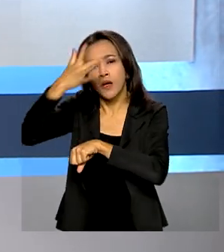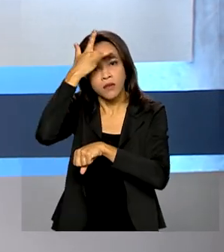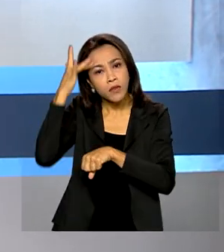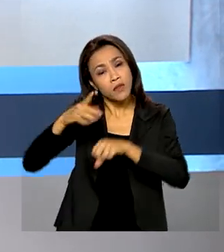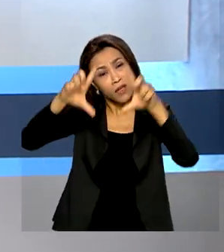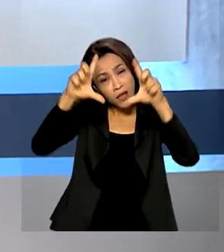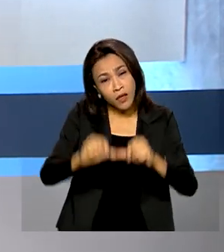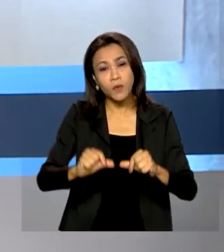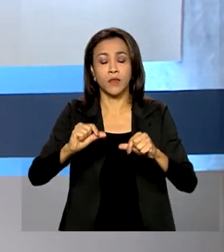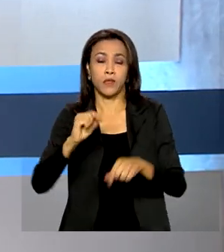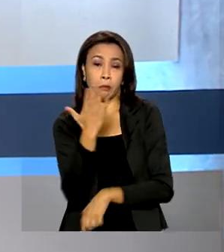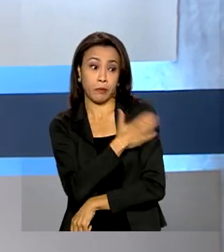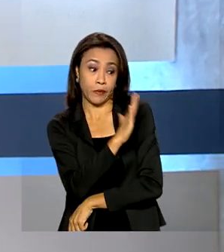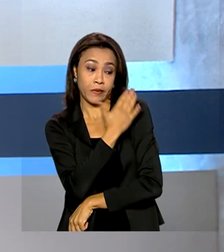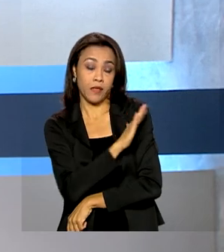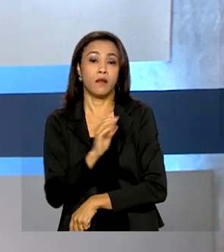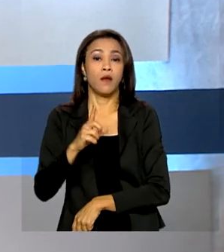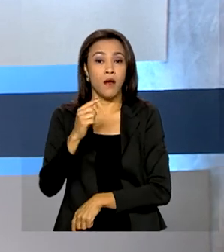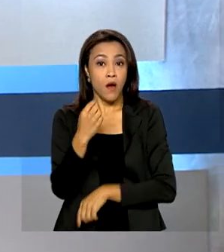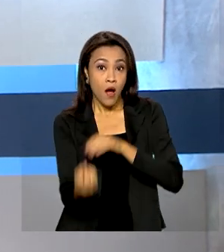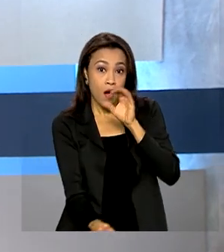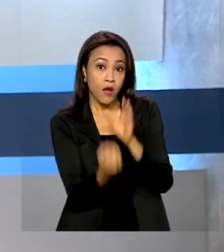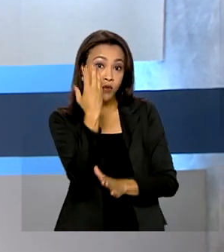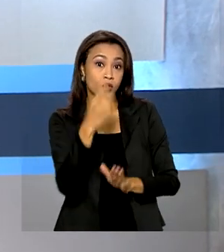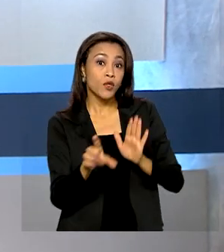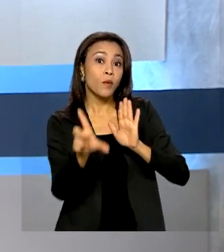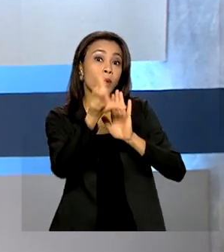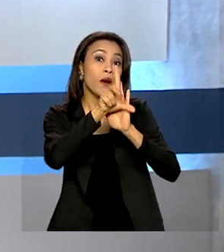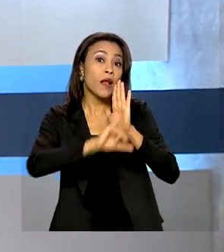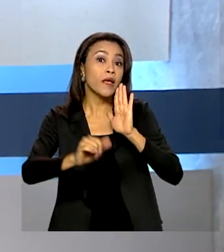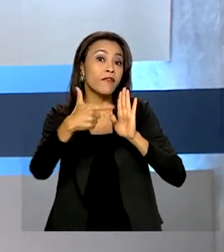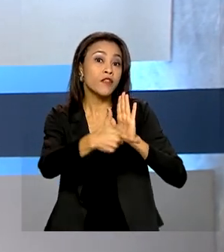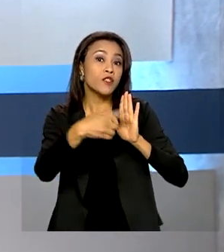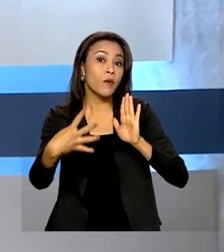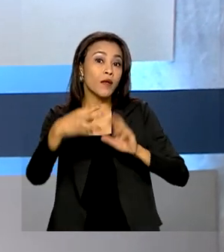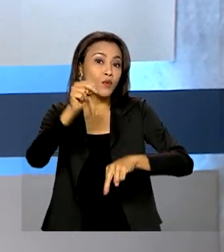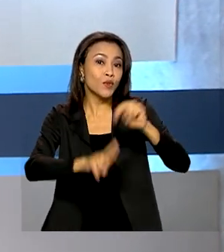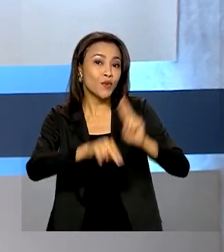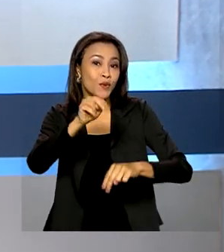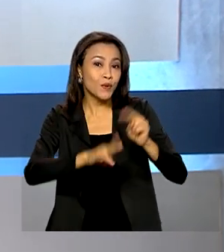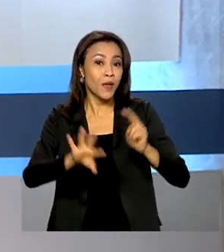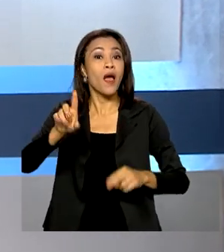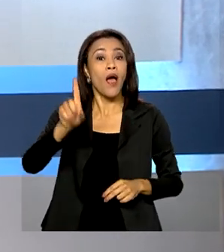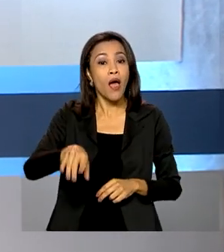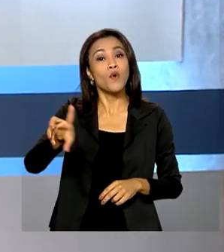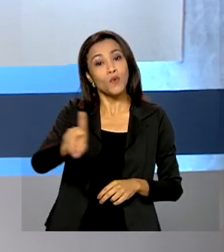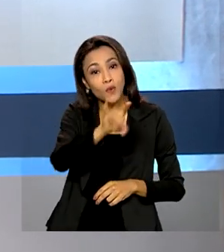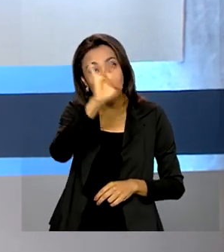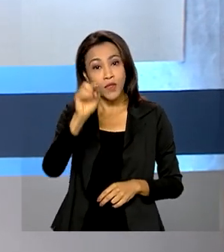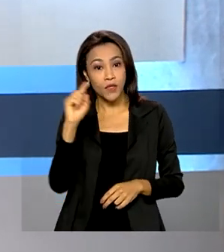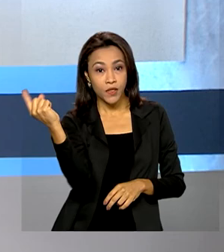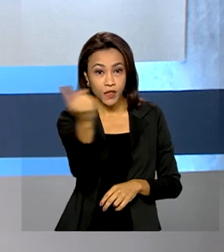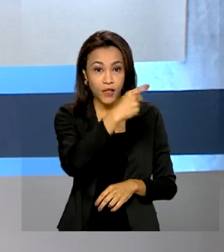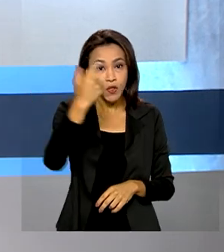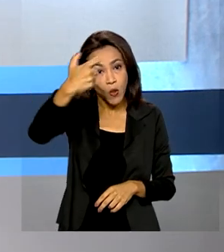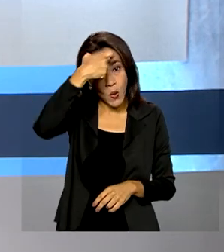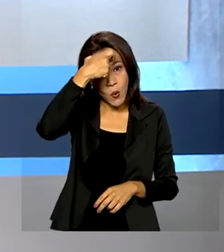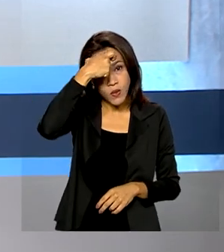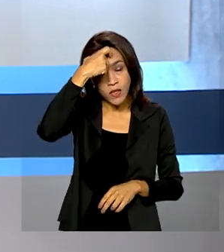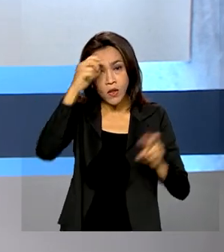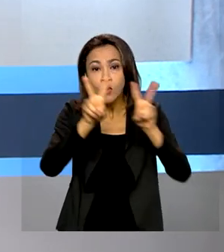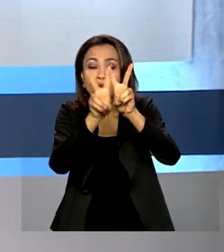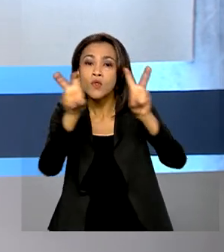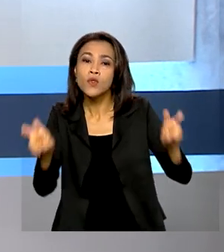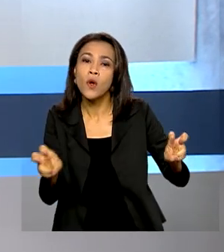preconceito, uma lei instituiu o 24 de junho como o Dia Nacional de Conscientização sobre a